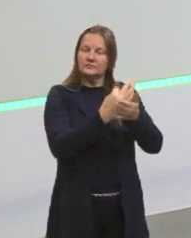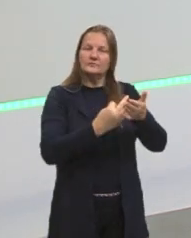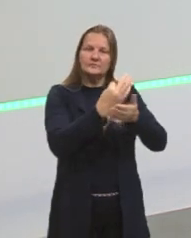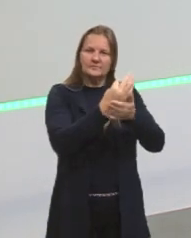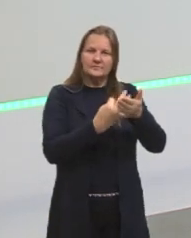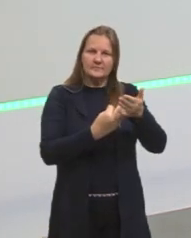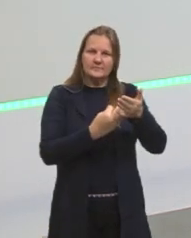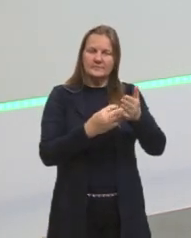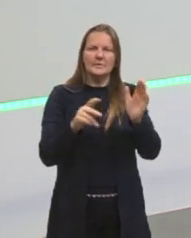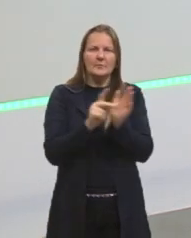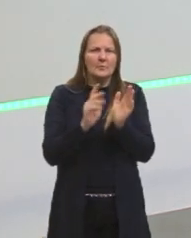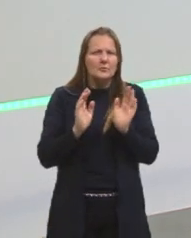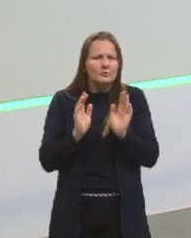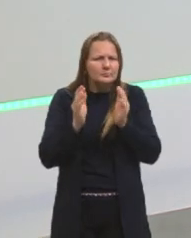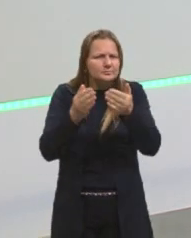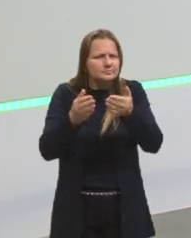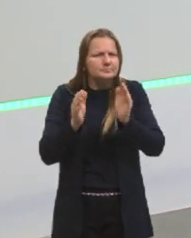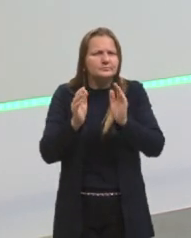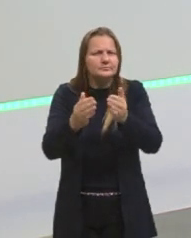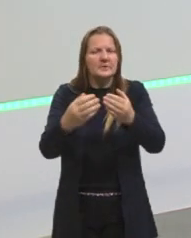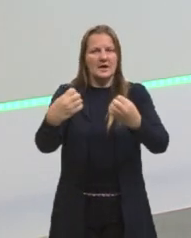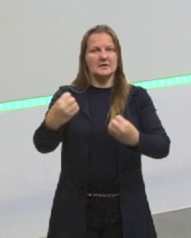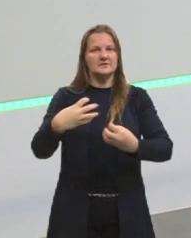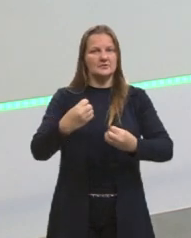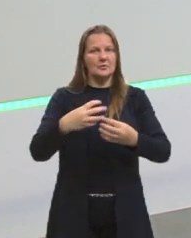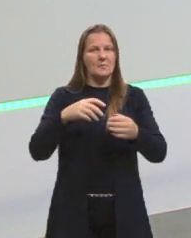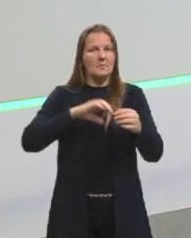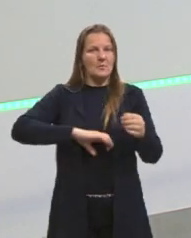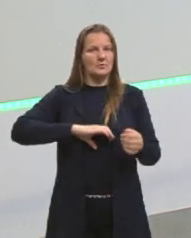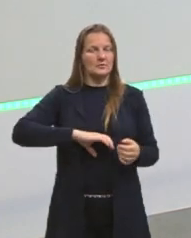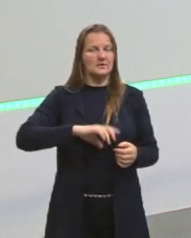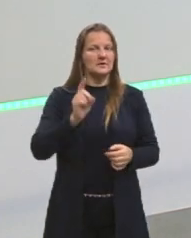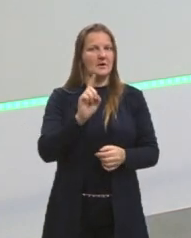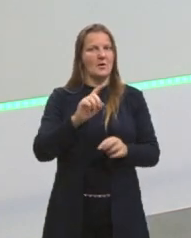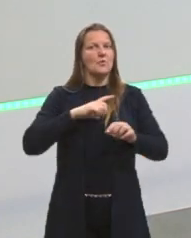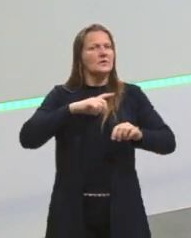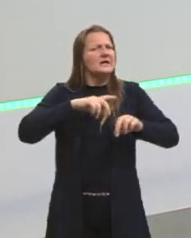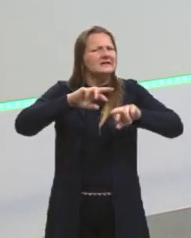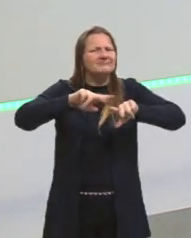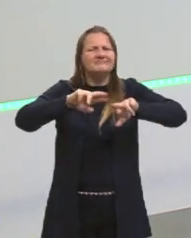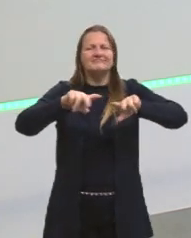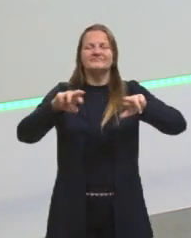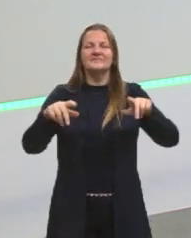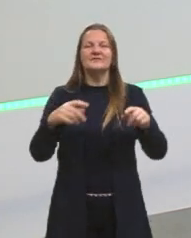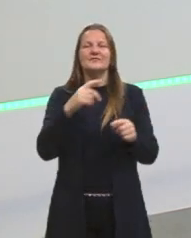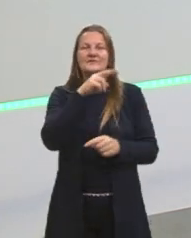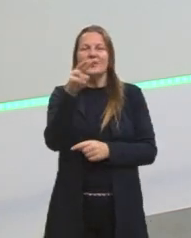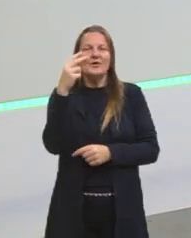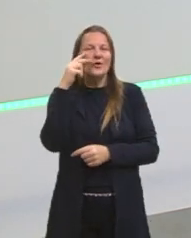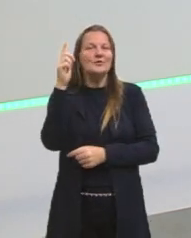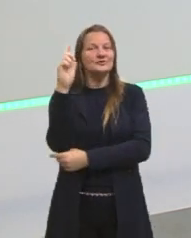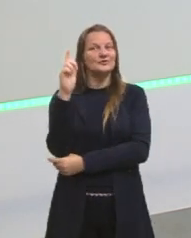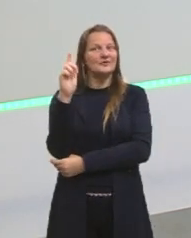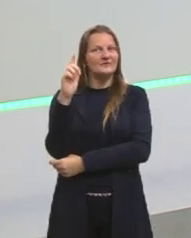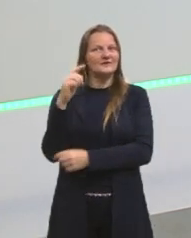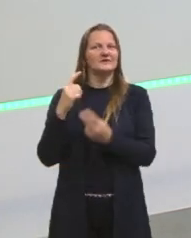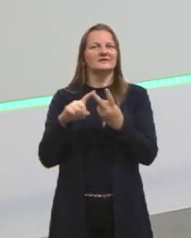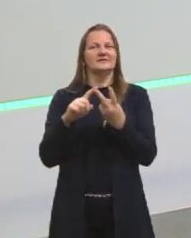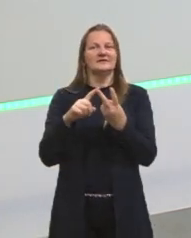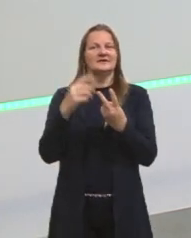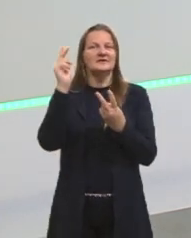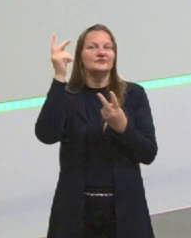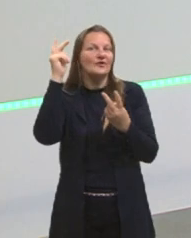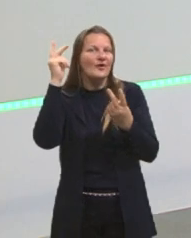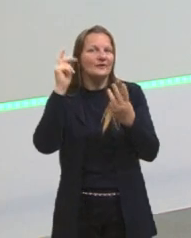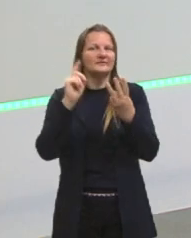voltados para o ensino do português. Vocês assistem às aulas de geografia, vocês assistem às aulas de